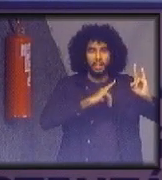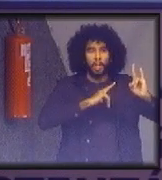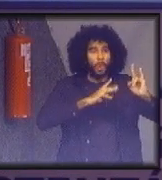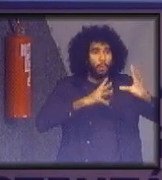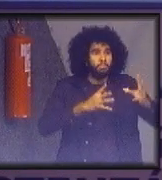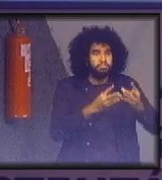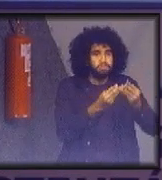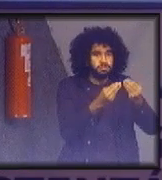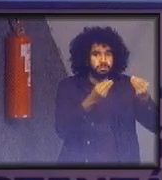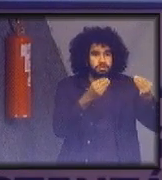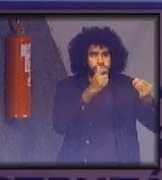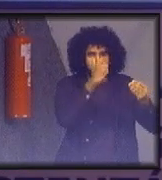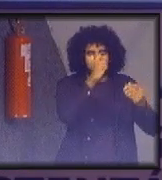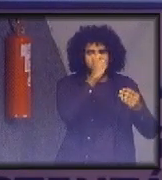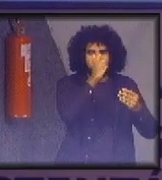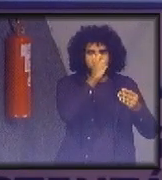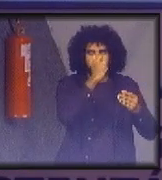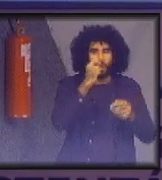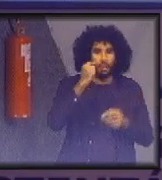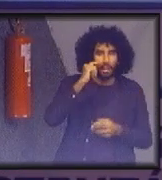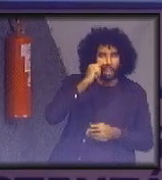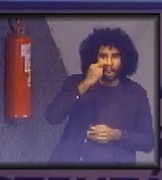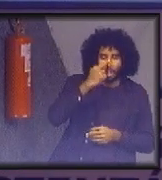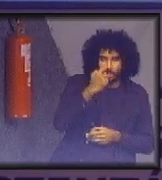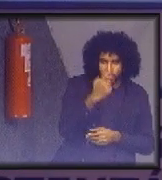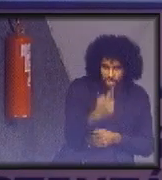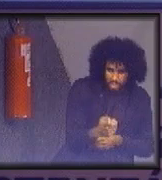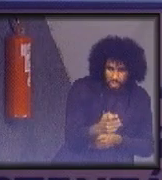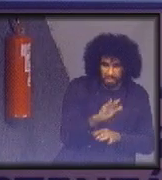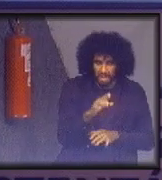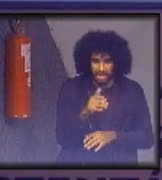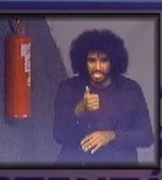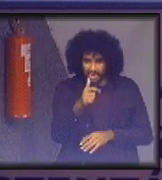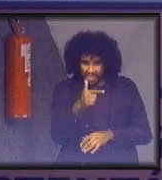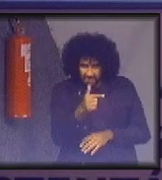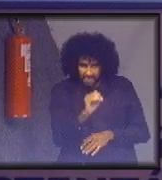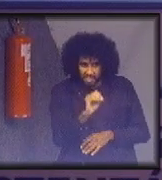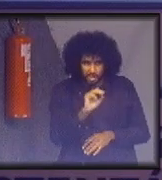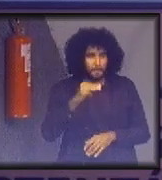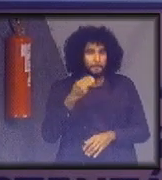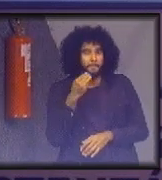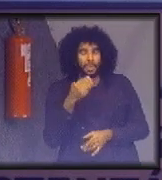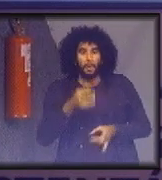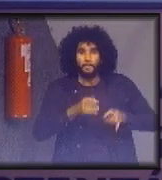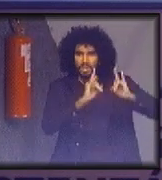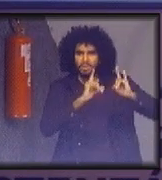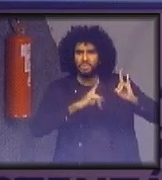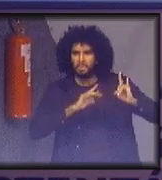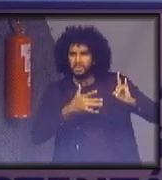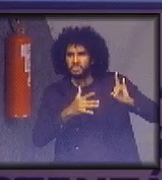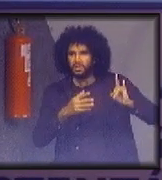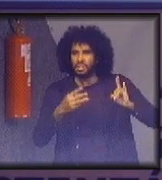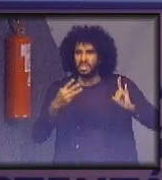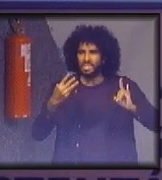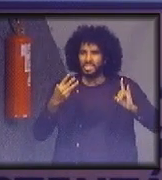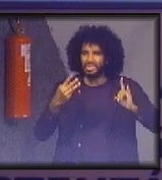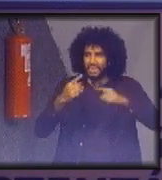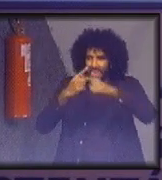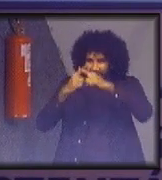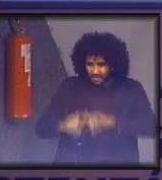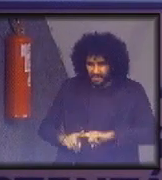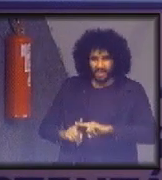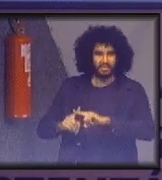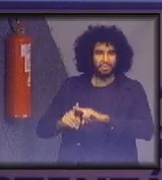nesse período. 120 mil prédios é aproximadamente três vezes a quantidade de edifícios que